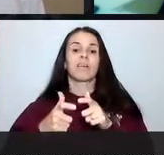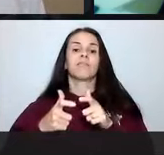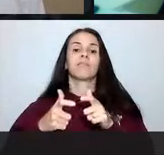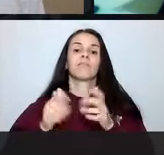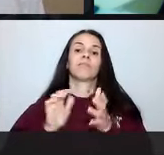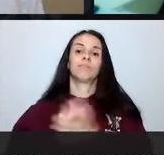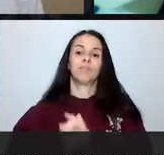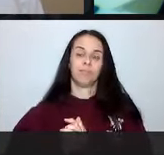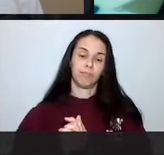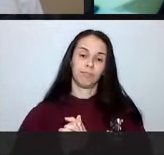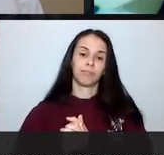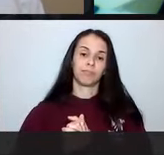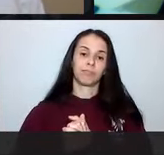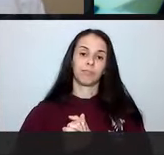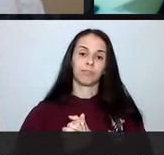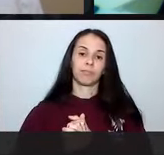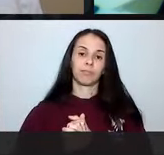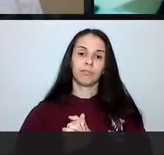no nível de investimento.